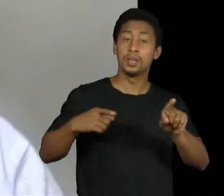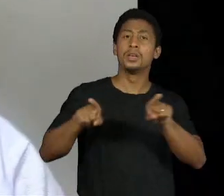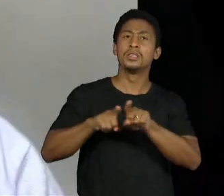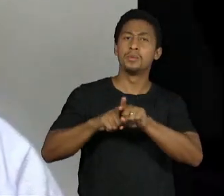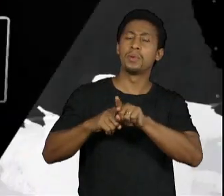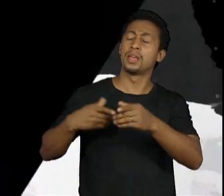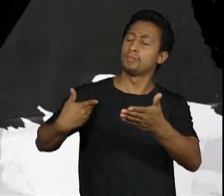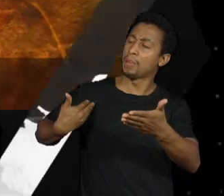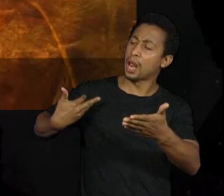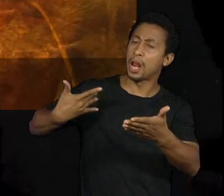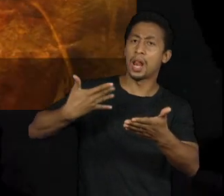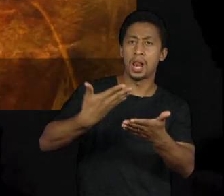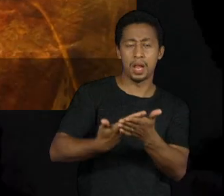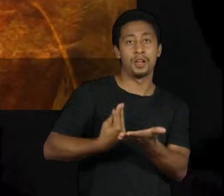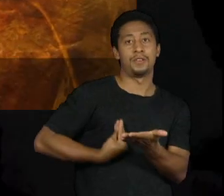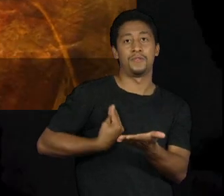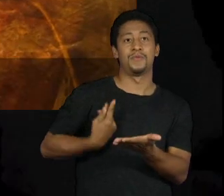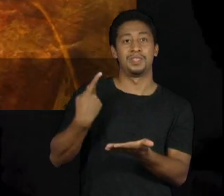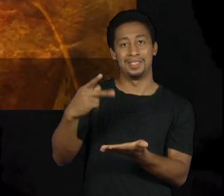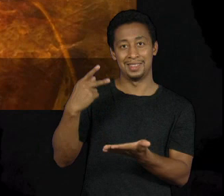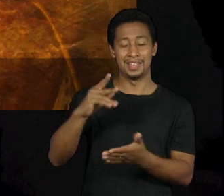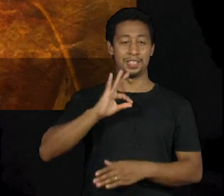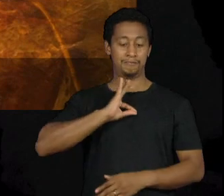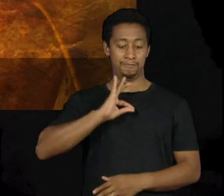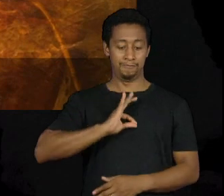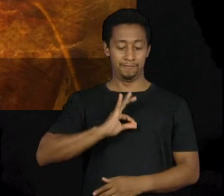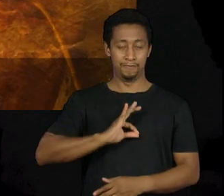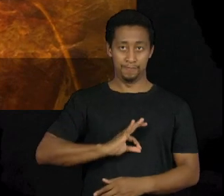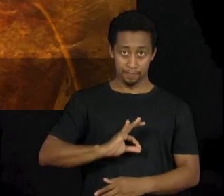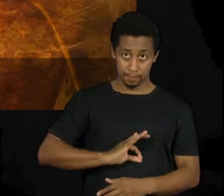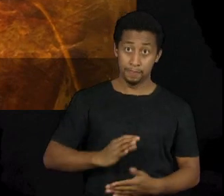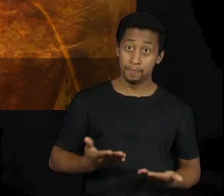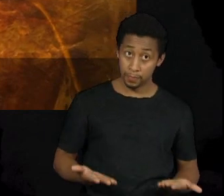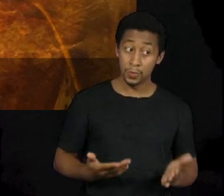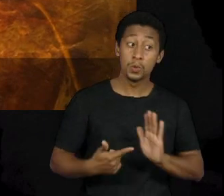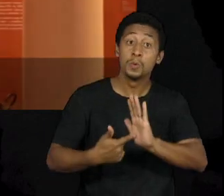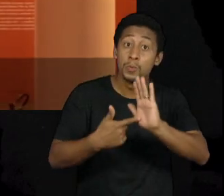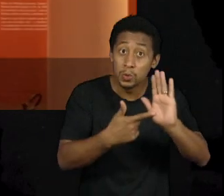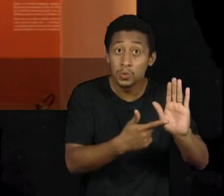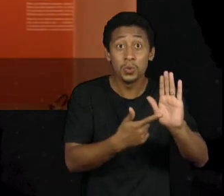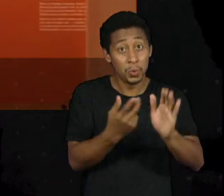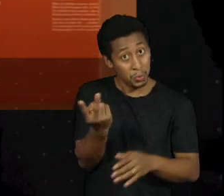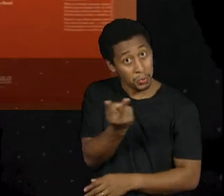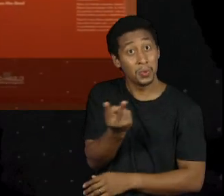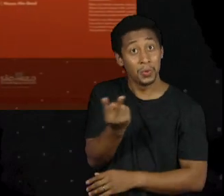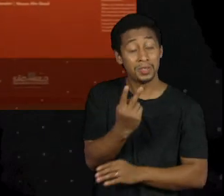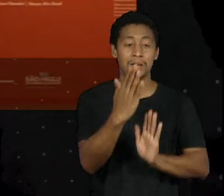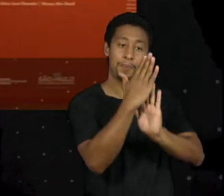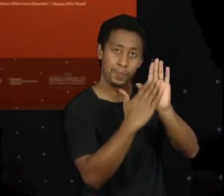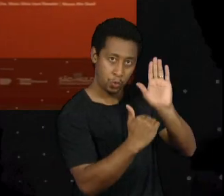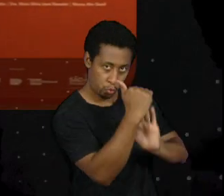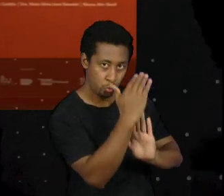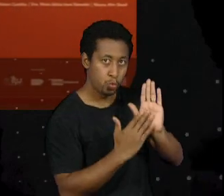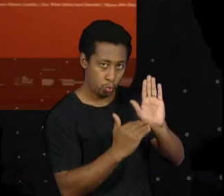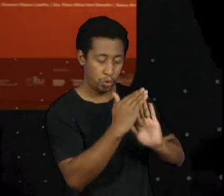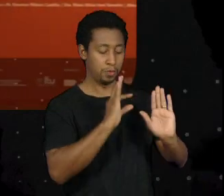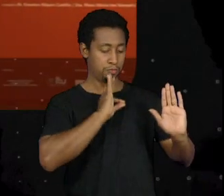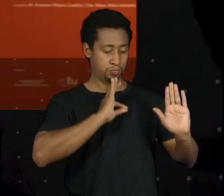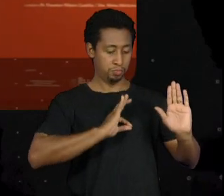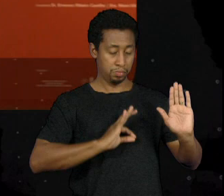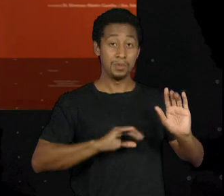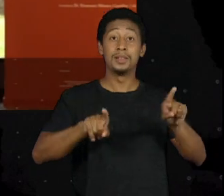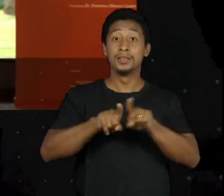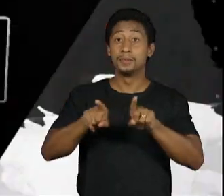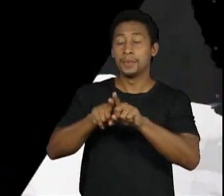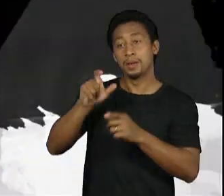a questão do ser negro no mundo ela está tangenciado na produção dos dois tanto na pintura do jesuíno como na escrita do